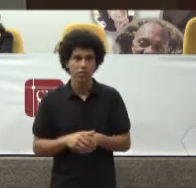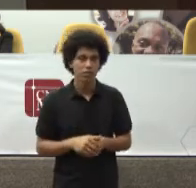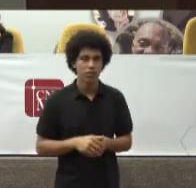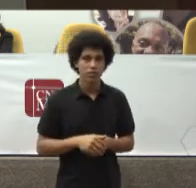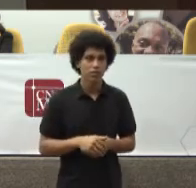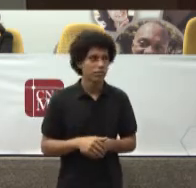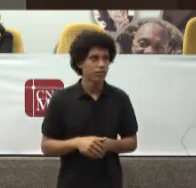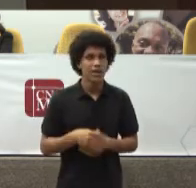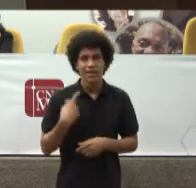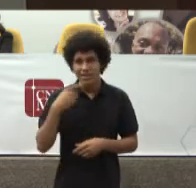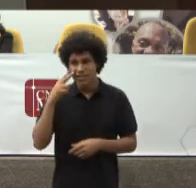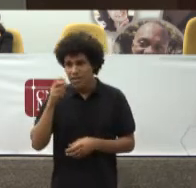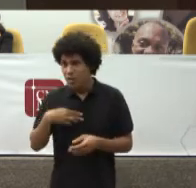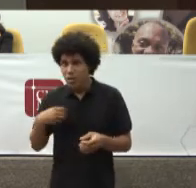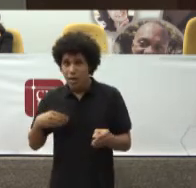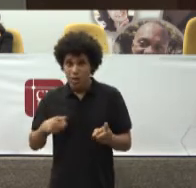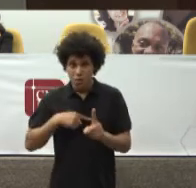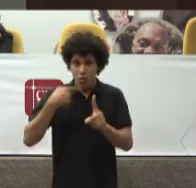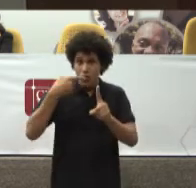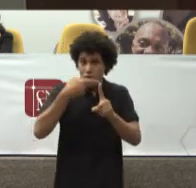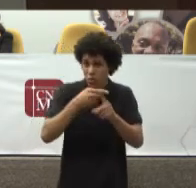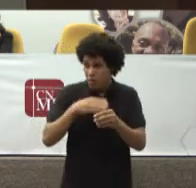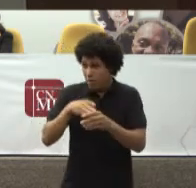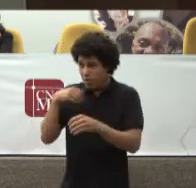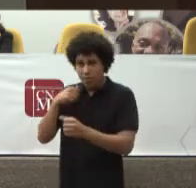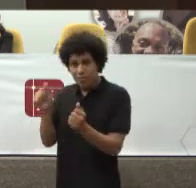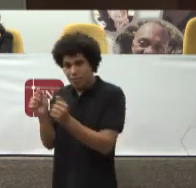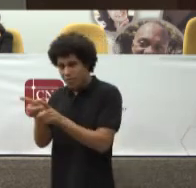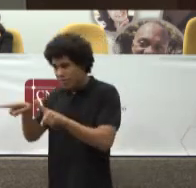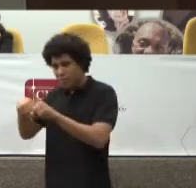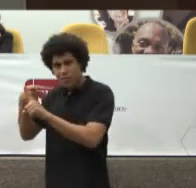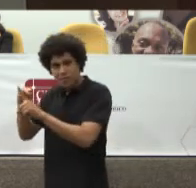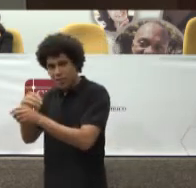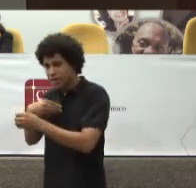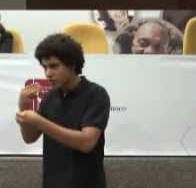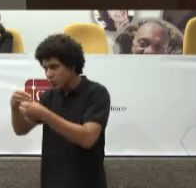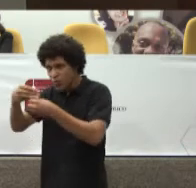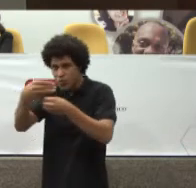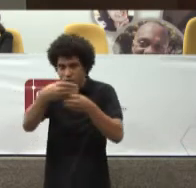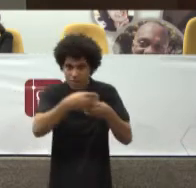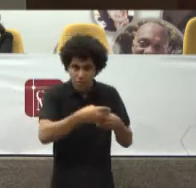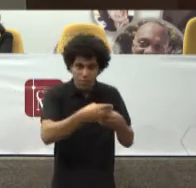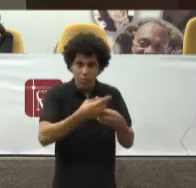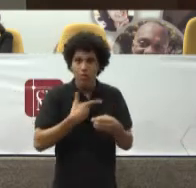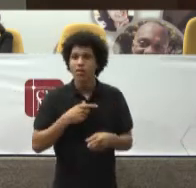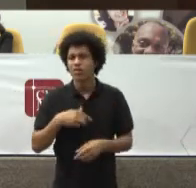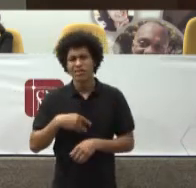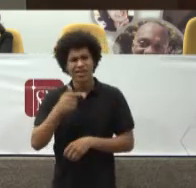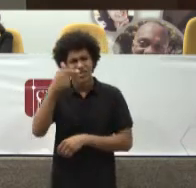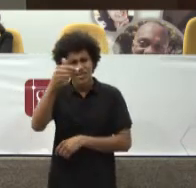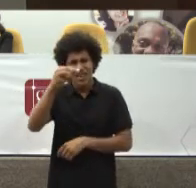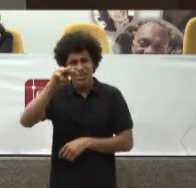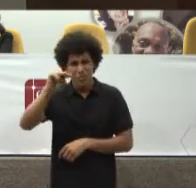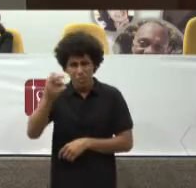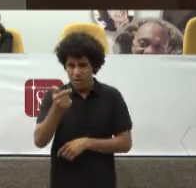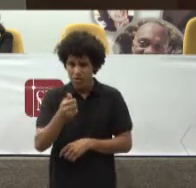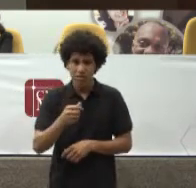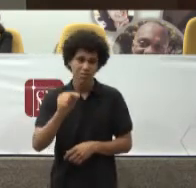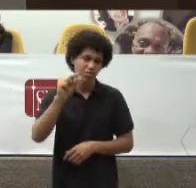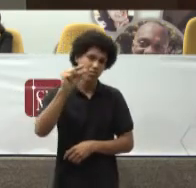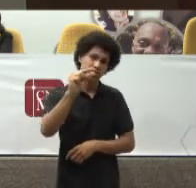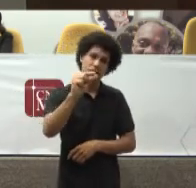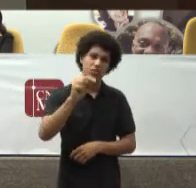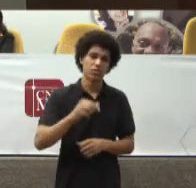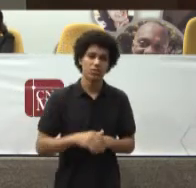certeza Sete bilhões De reais Vão virar Uma referência Bastante modesta Está aqui minha amiga Cleenira